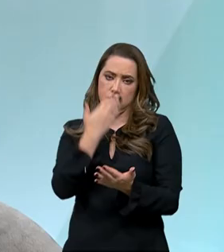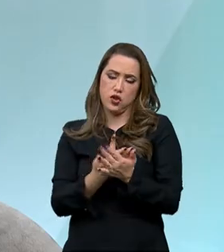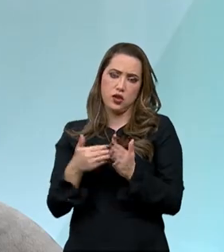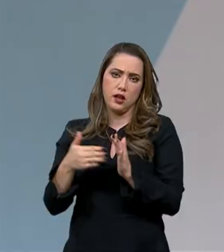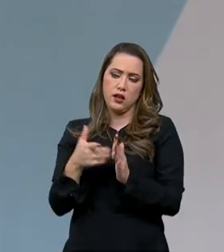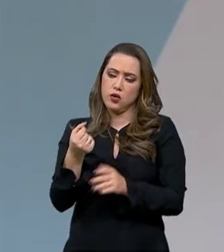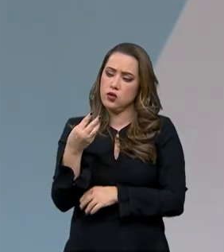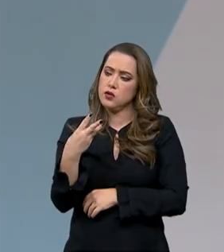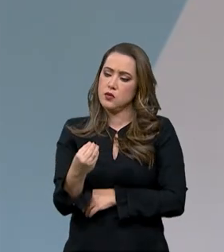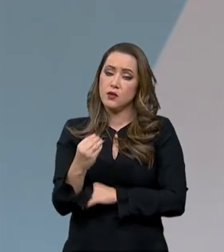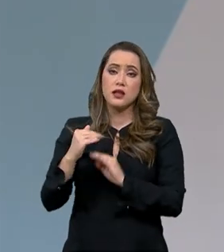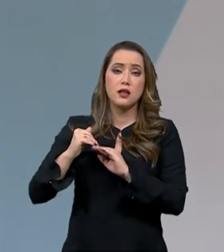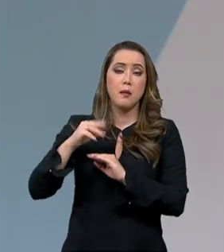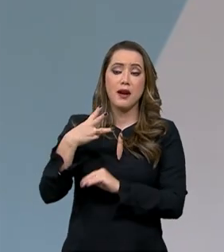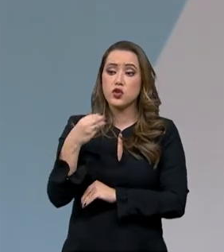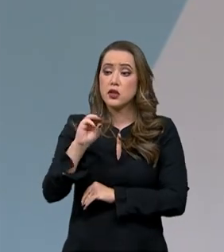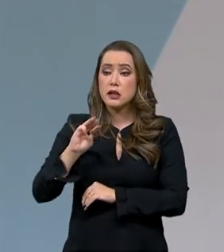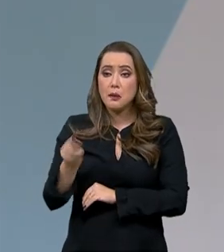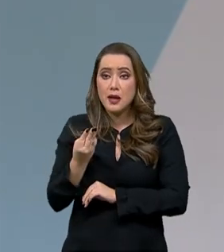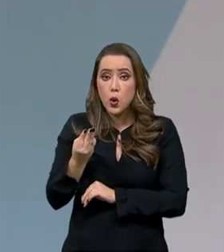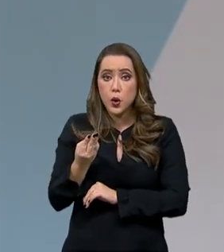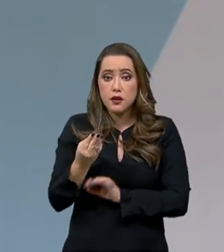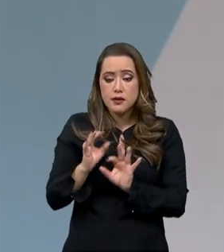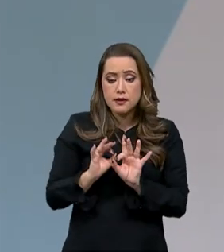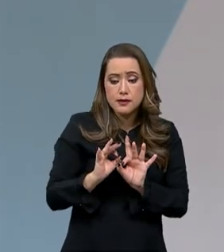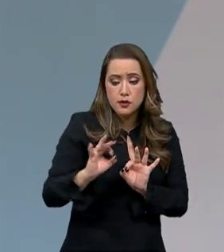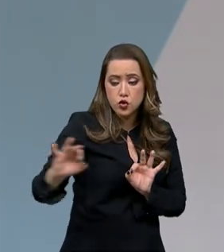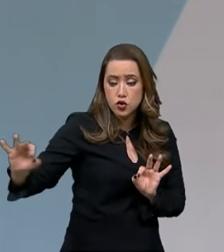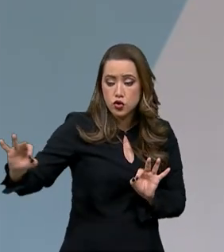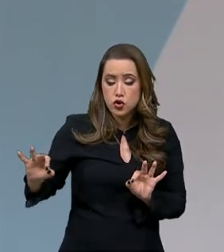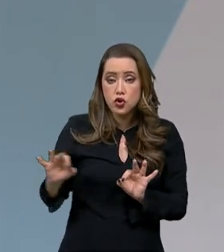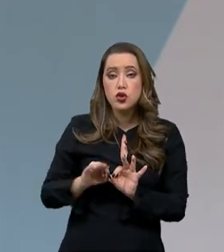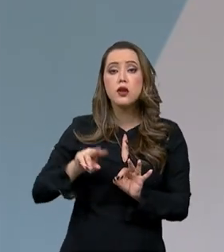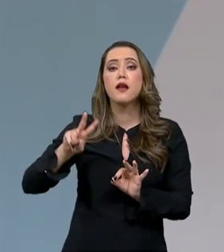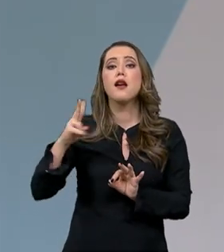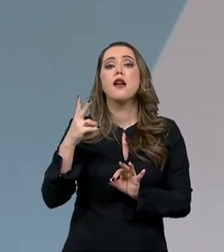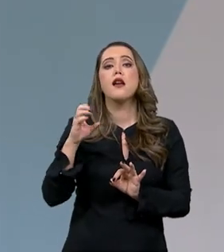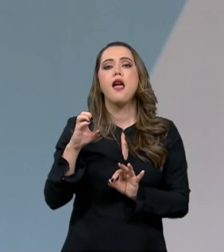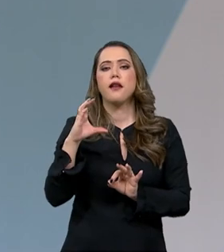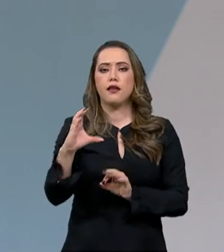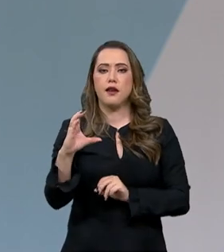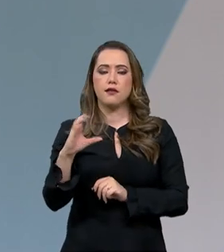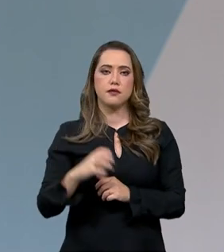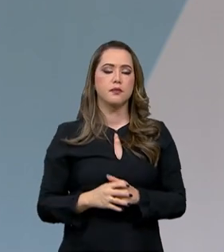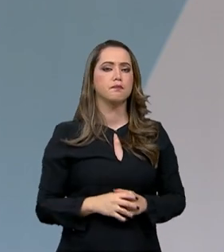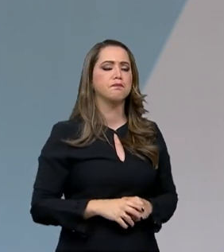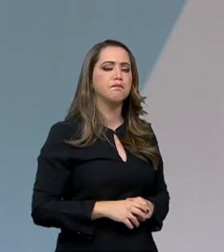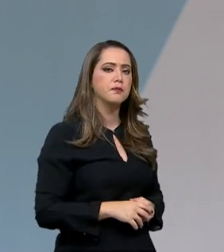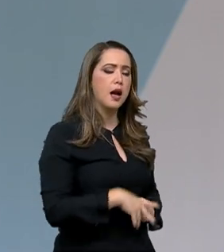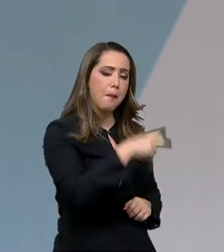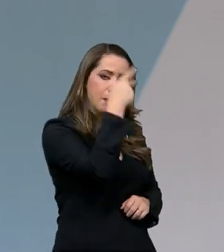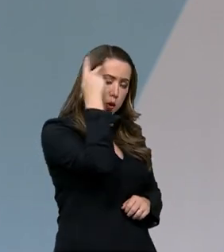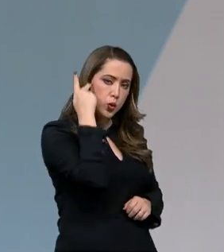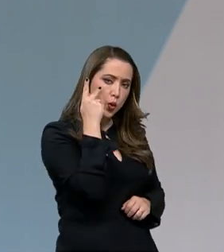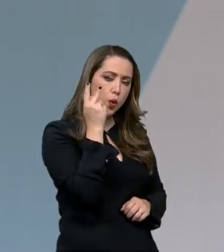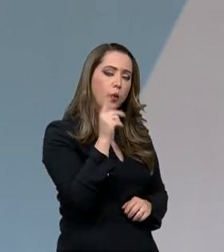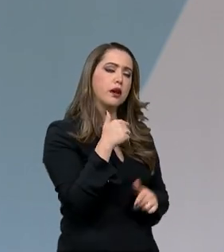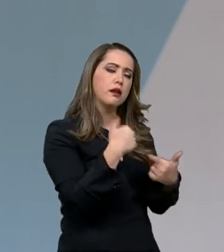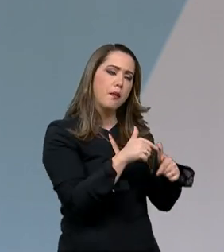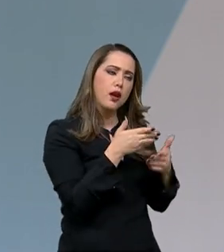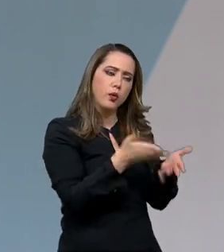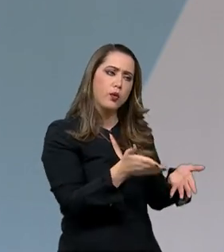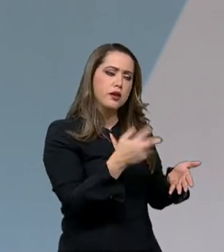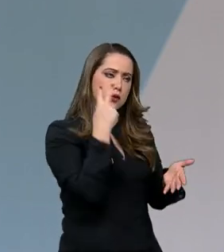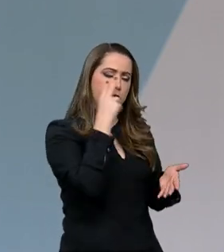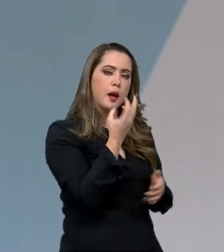hectares. Agora, o grande produtor, ele vê com bons olhos também essa possibilidade dos sistemas integrados? Porque me parece que